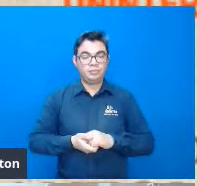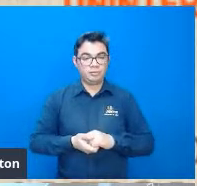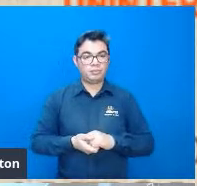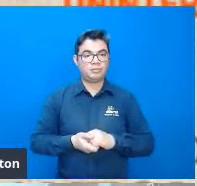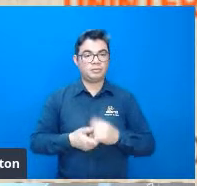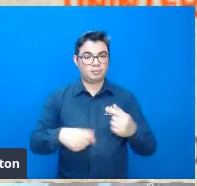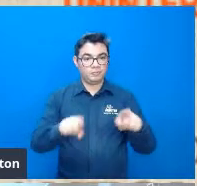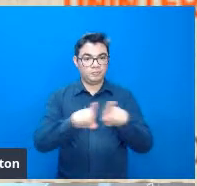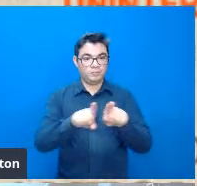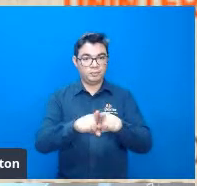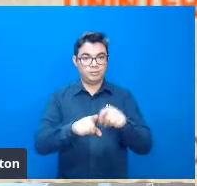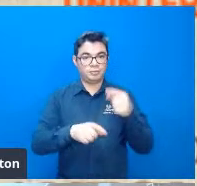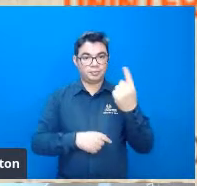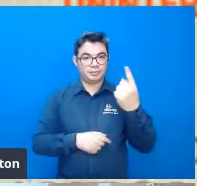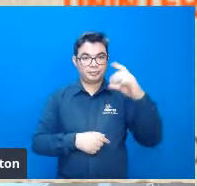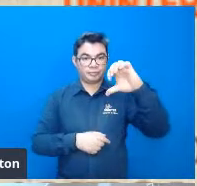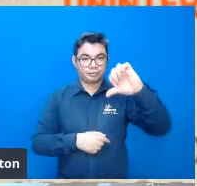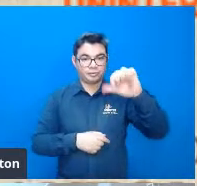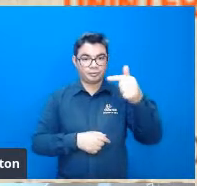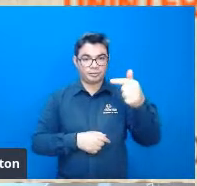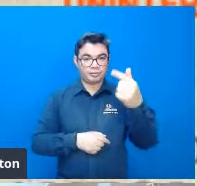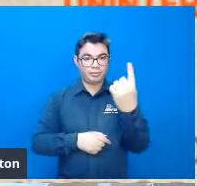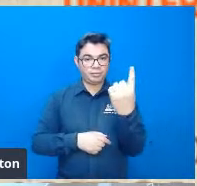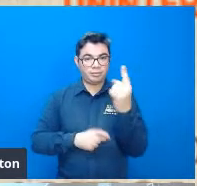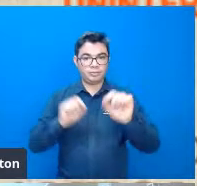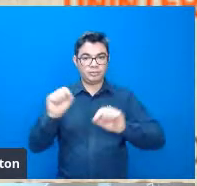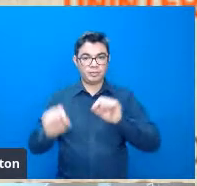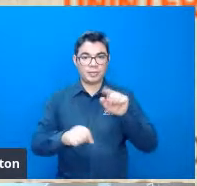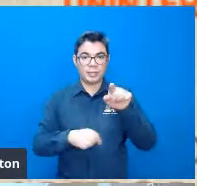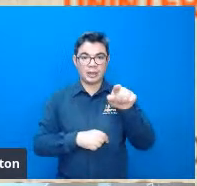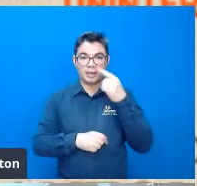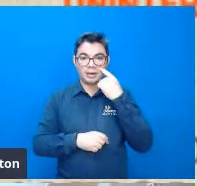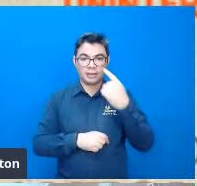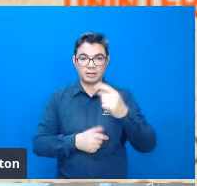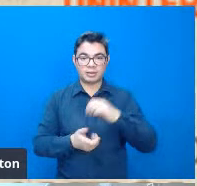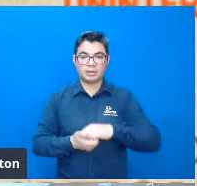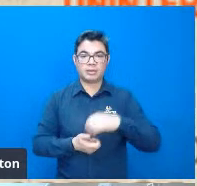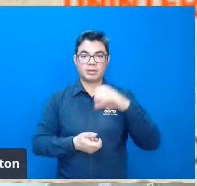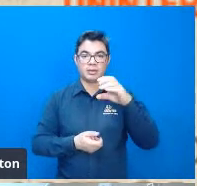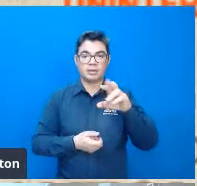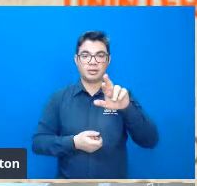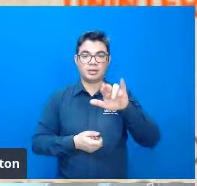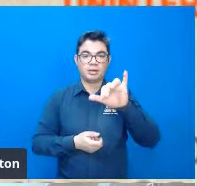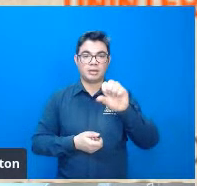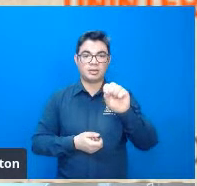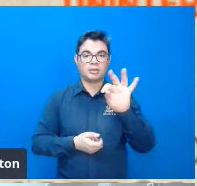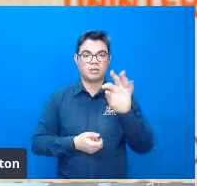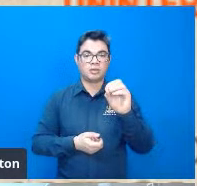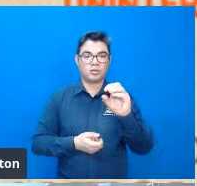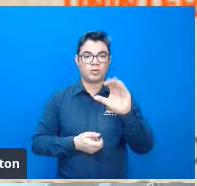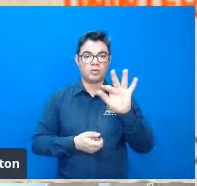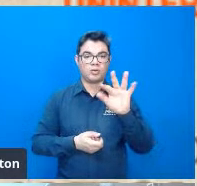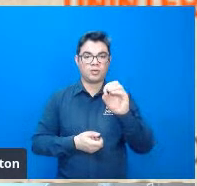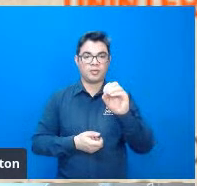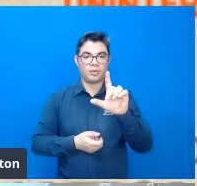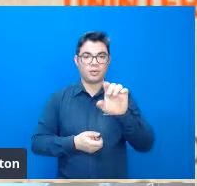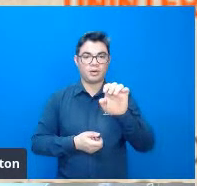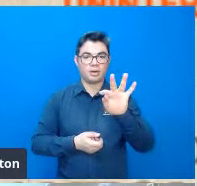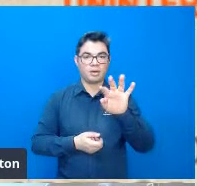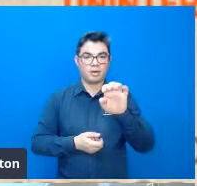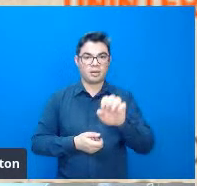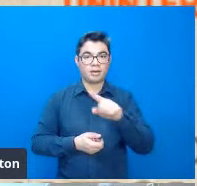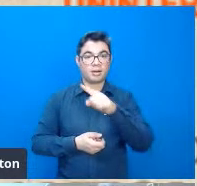1971 o Cristofoletti obteve o título de livre docente junto ao departamento de